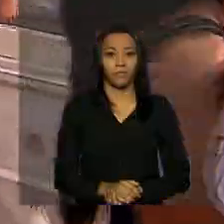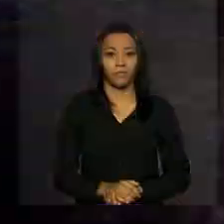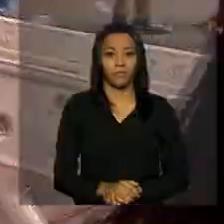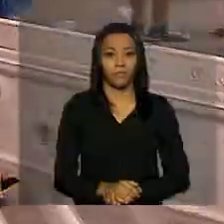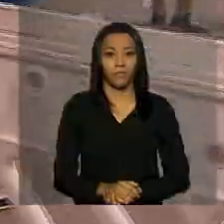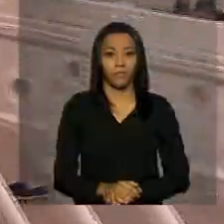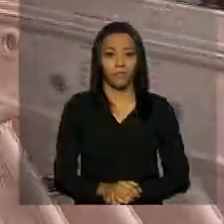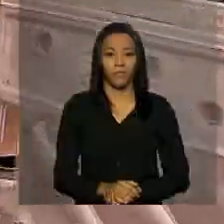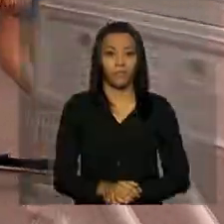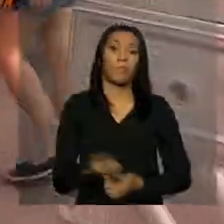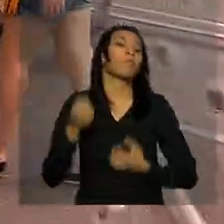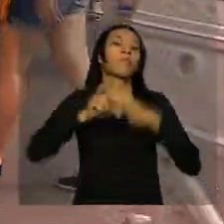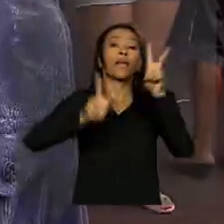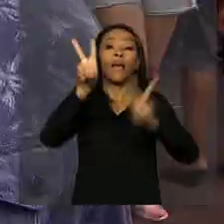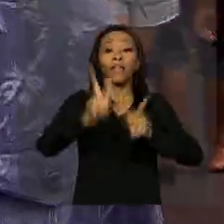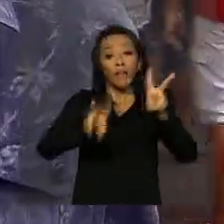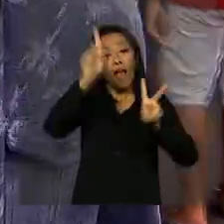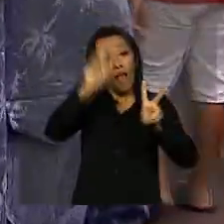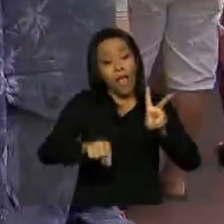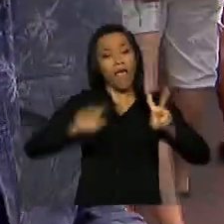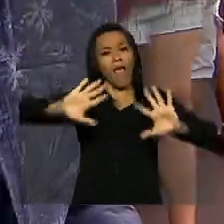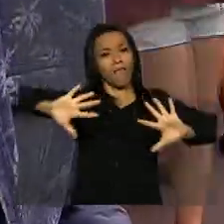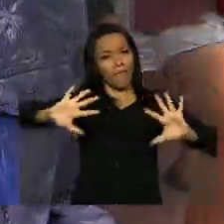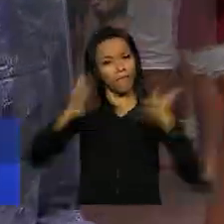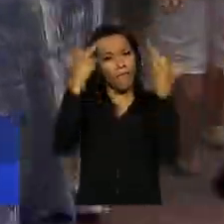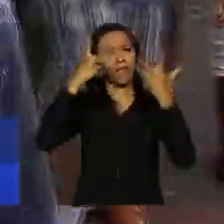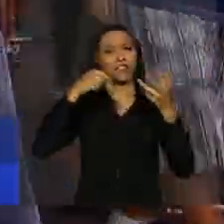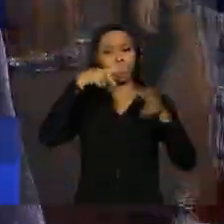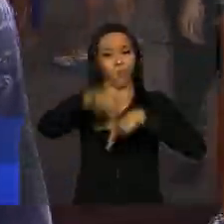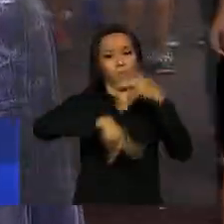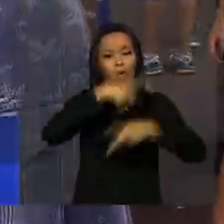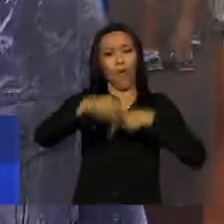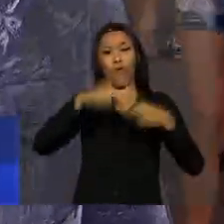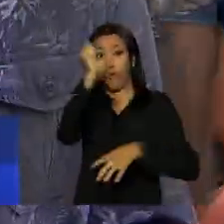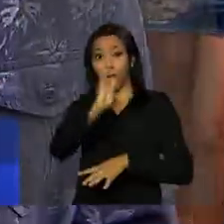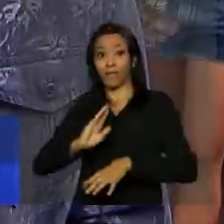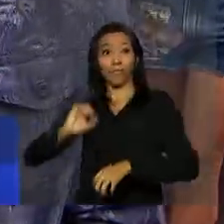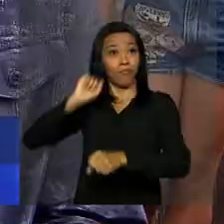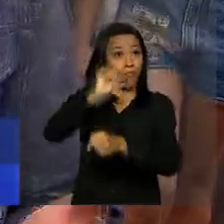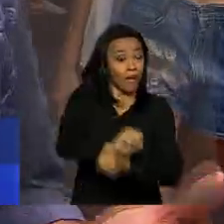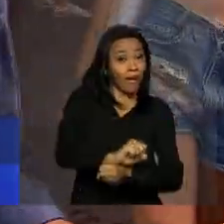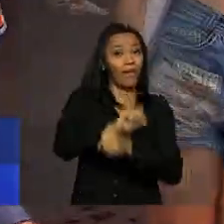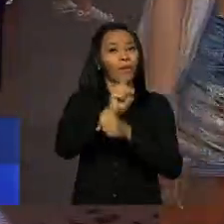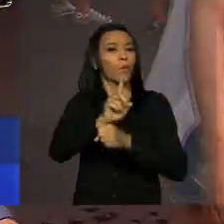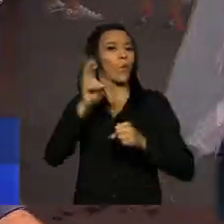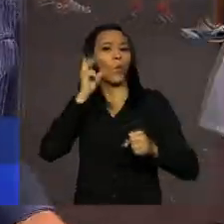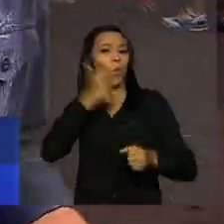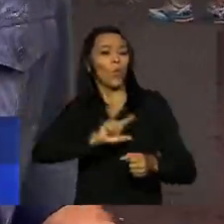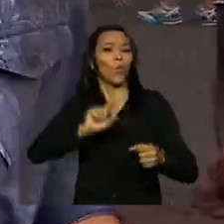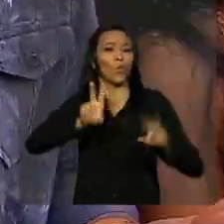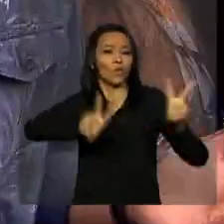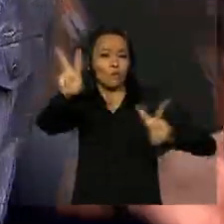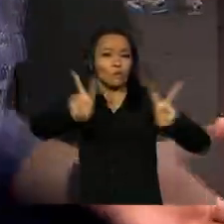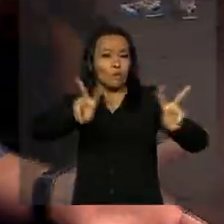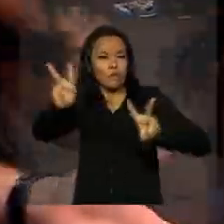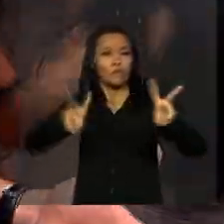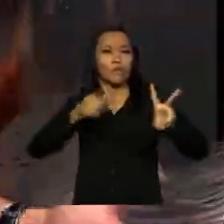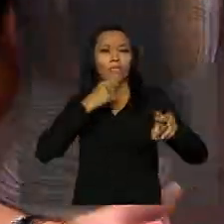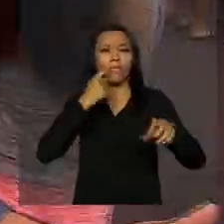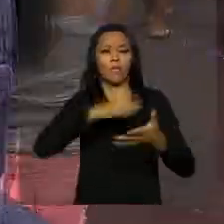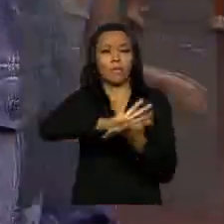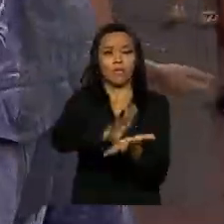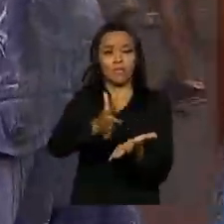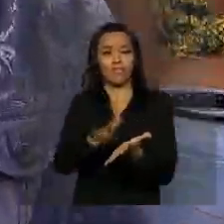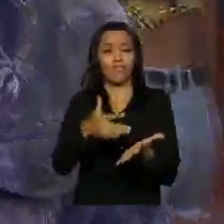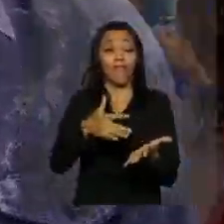O carnaval é a festa do povo. É quando o Brasil para para se divertir, cantar e dançar ao ritmo, por exemplo, do frevo.